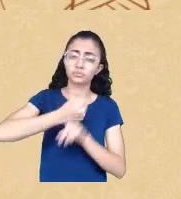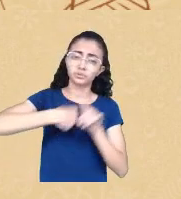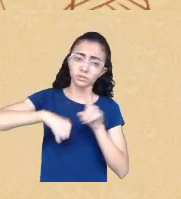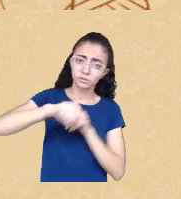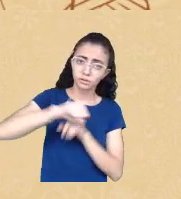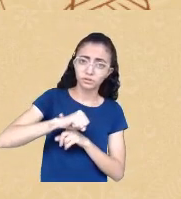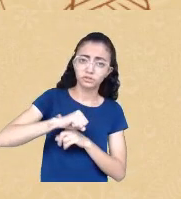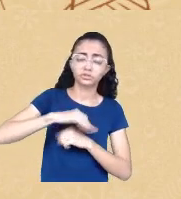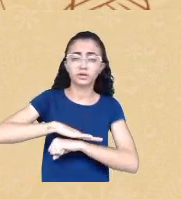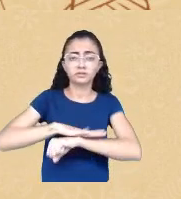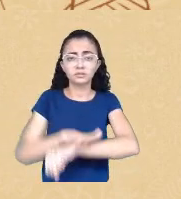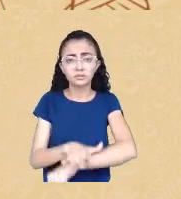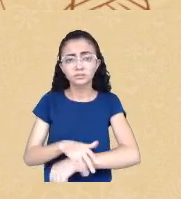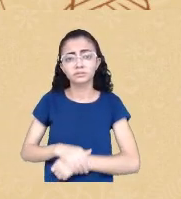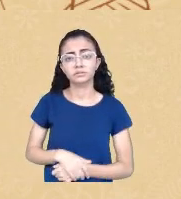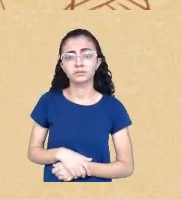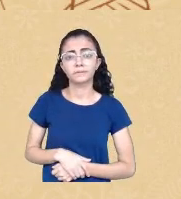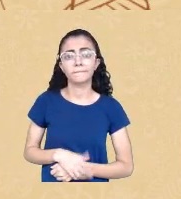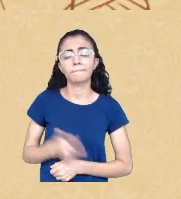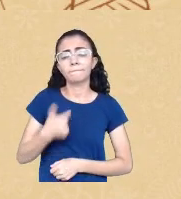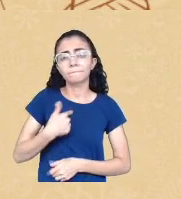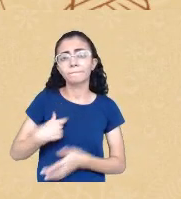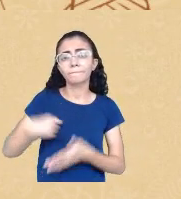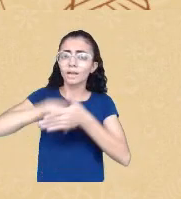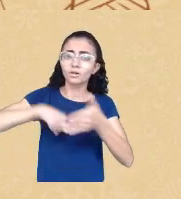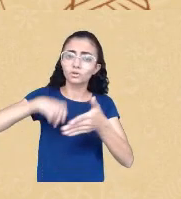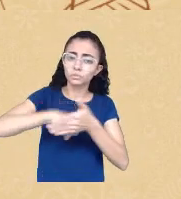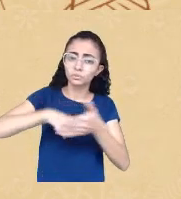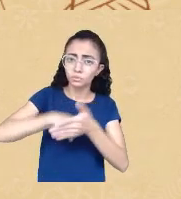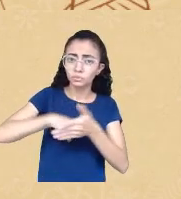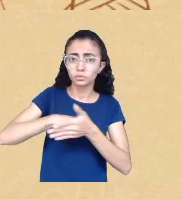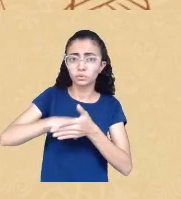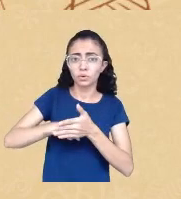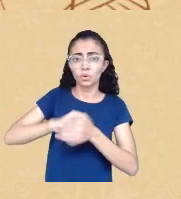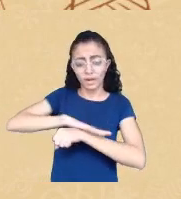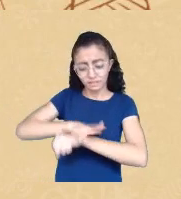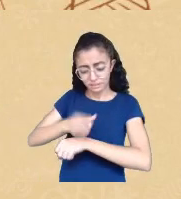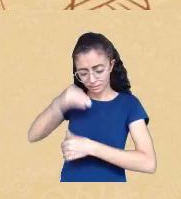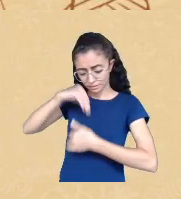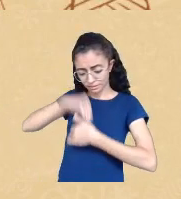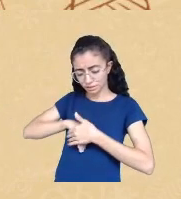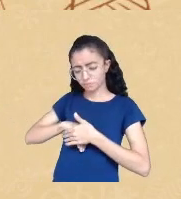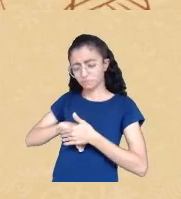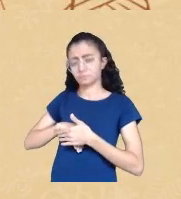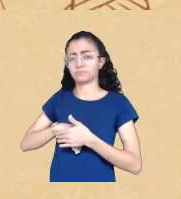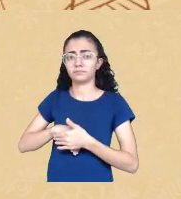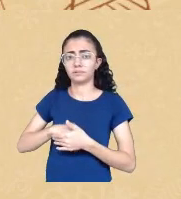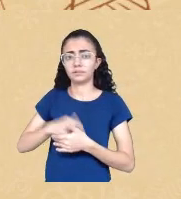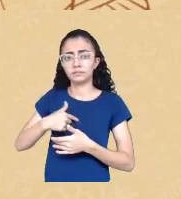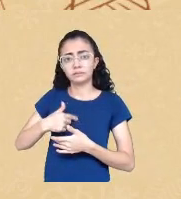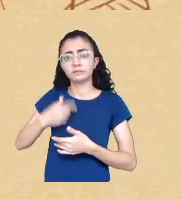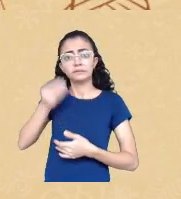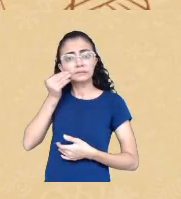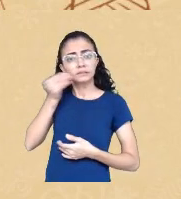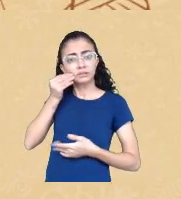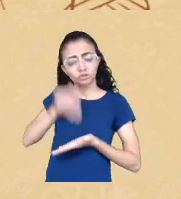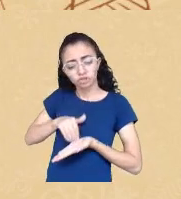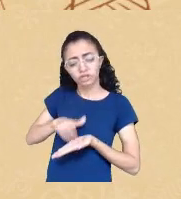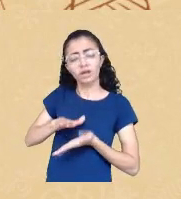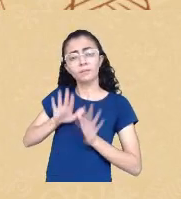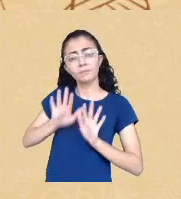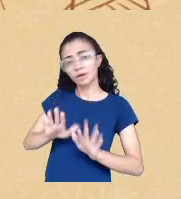luto contra o racismo que existe em mim mas ele existe ainda em mim e é necessário que nós